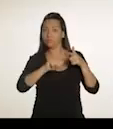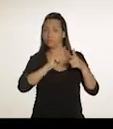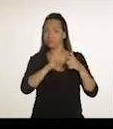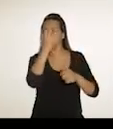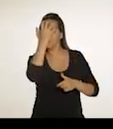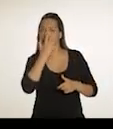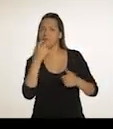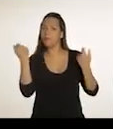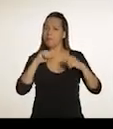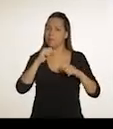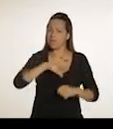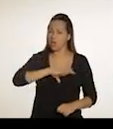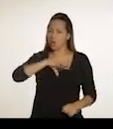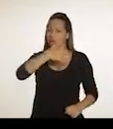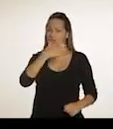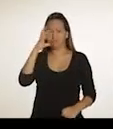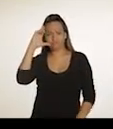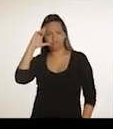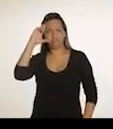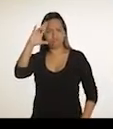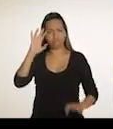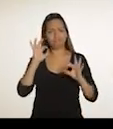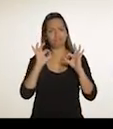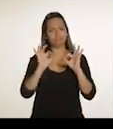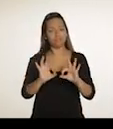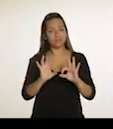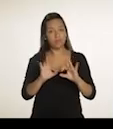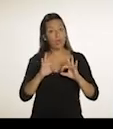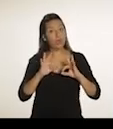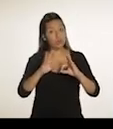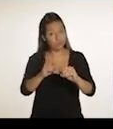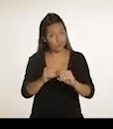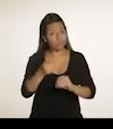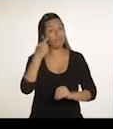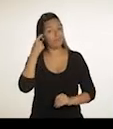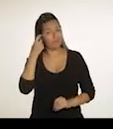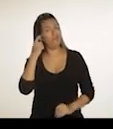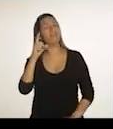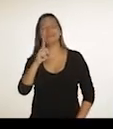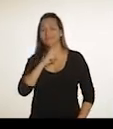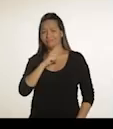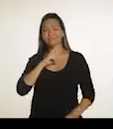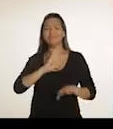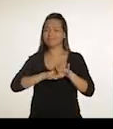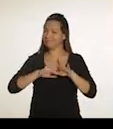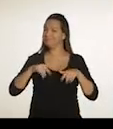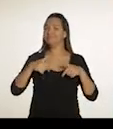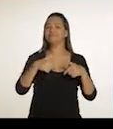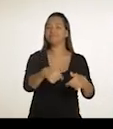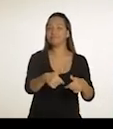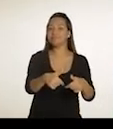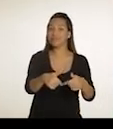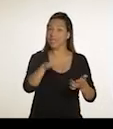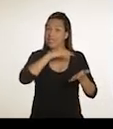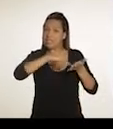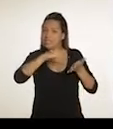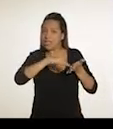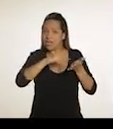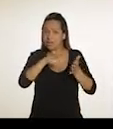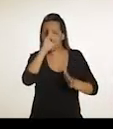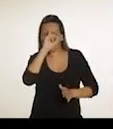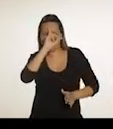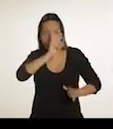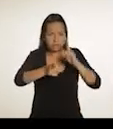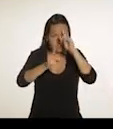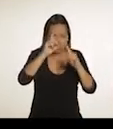preciso coragem, dedicação e responsabilidade. Tudo isso que Marcelo Freixo tem de sobra. Nenhum secretário vai ser